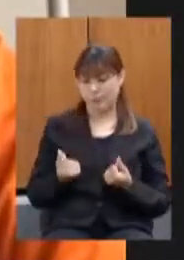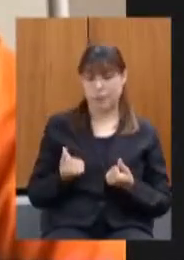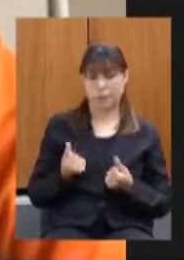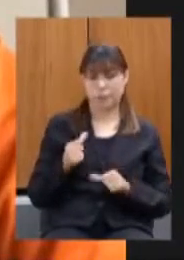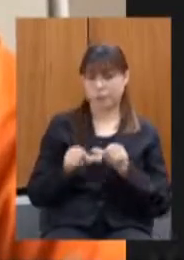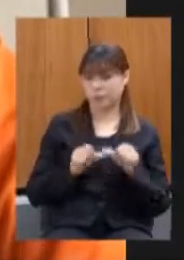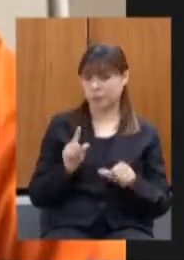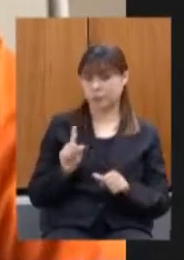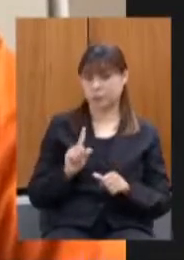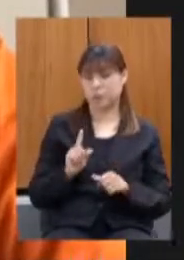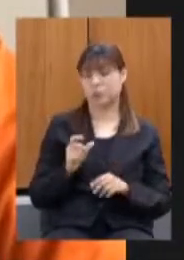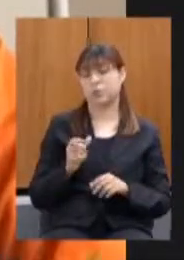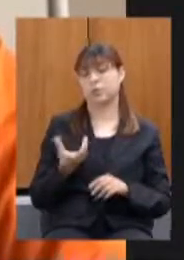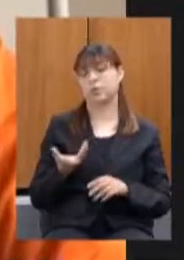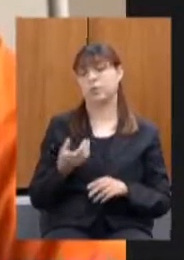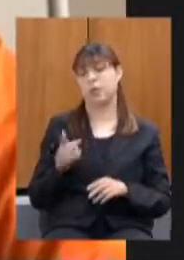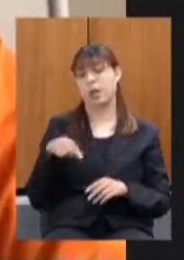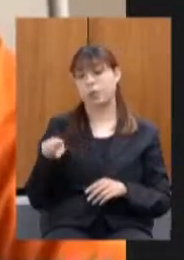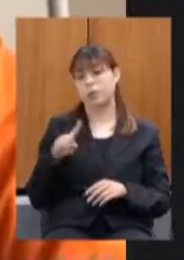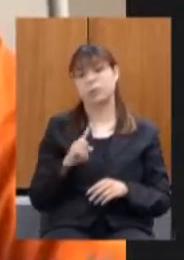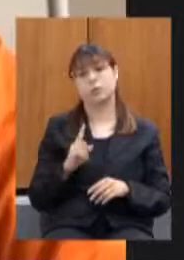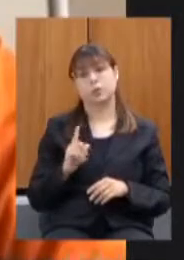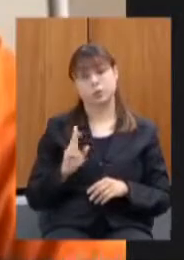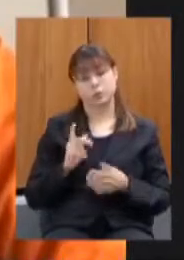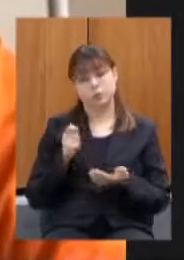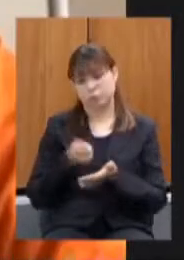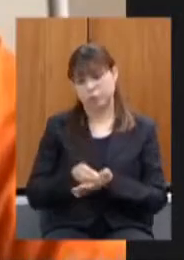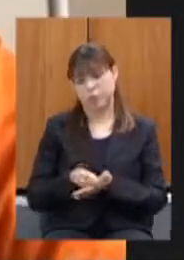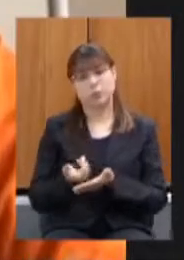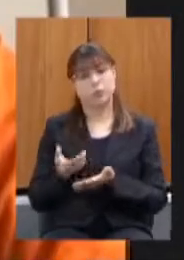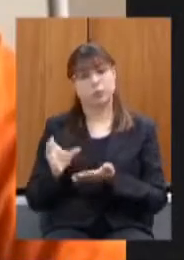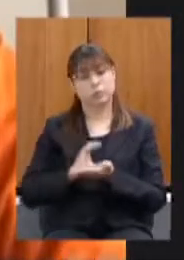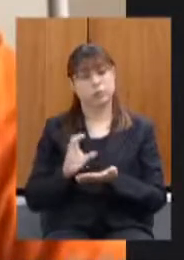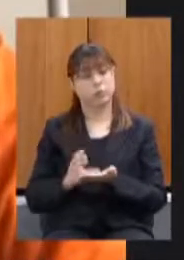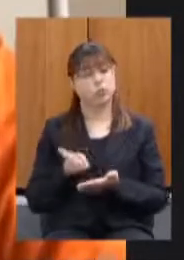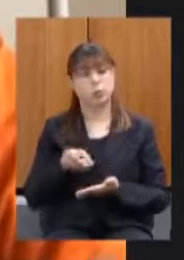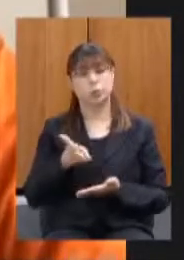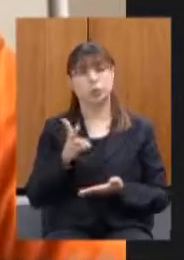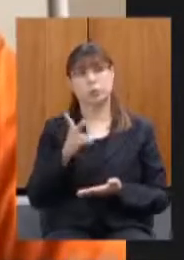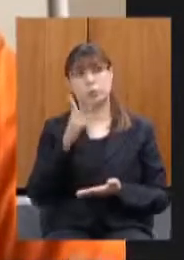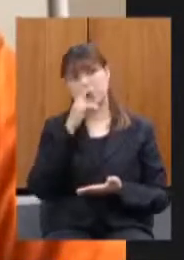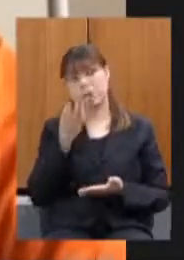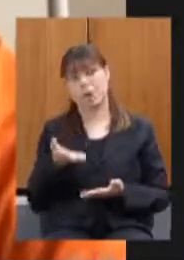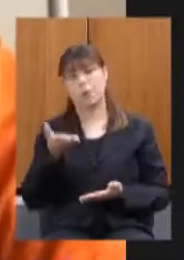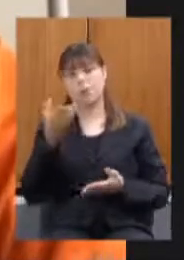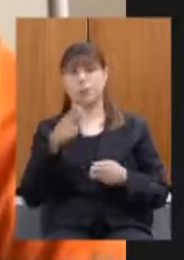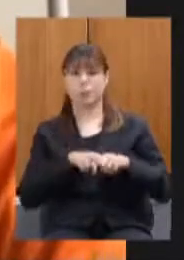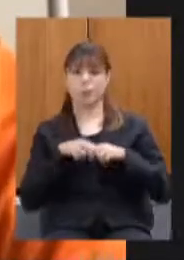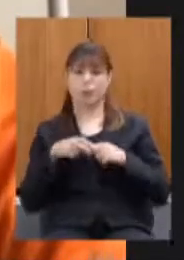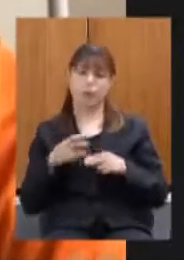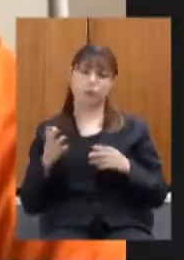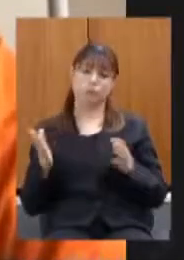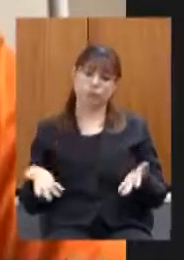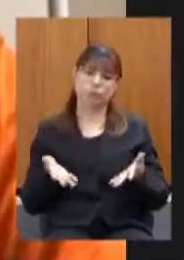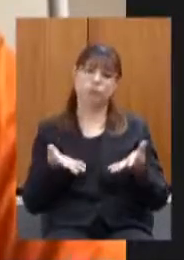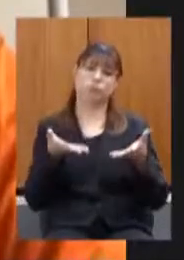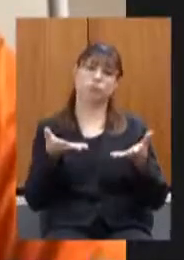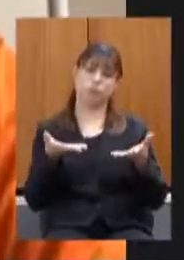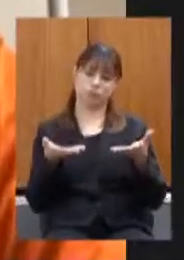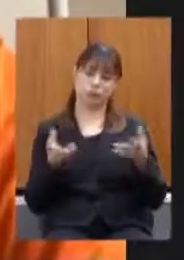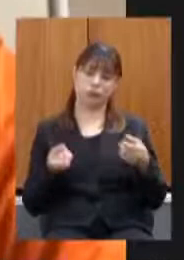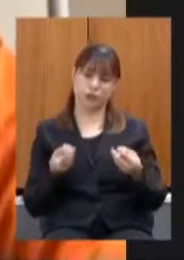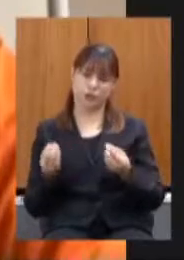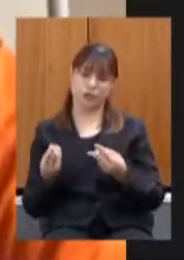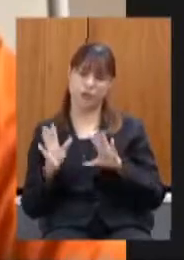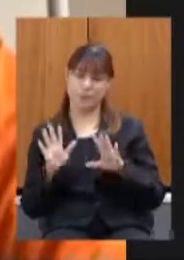o ICMS a arrecadação suas continua constante até aumenta pelo incentivo ao mercado mas o